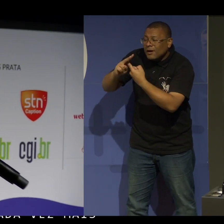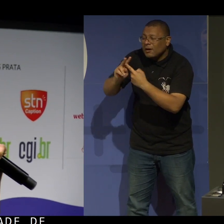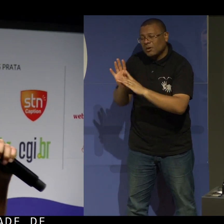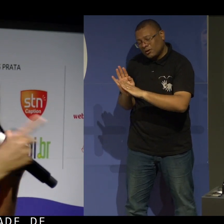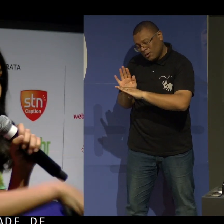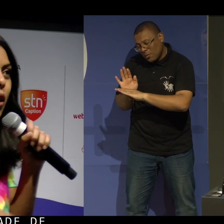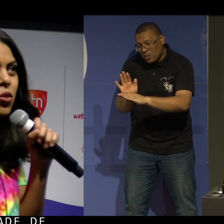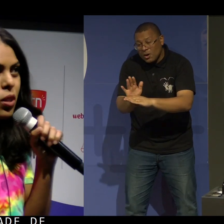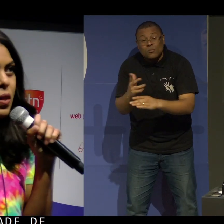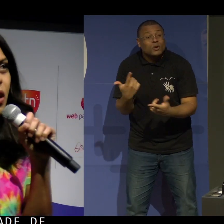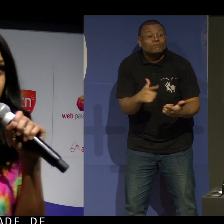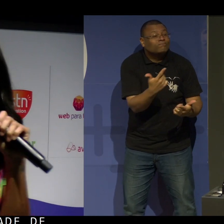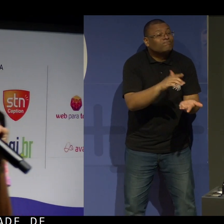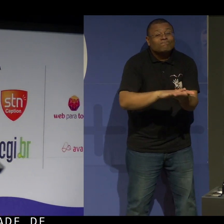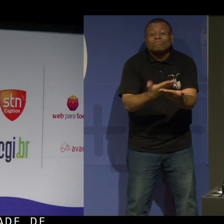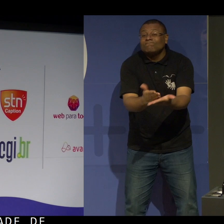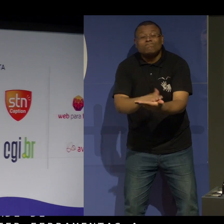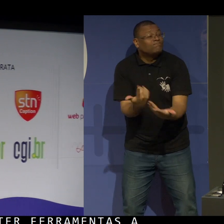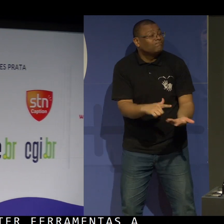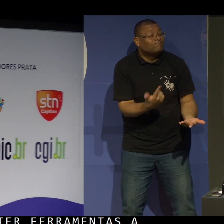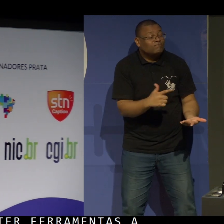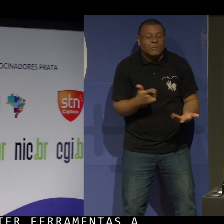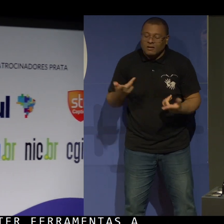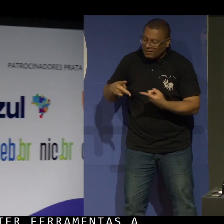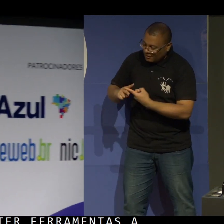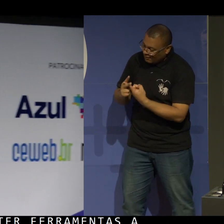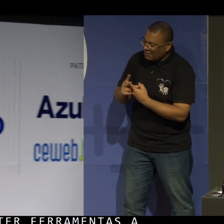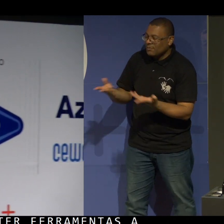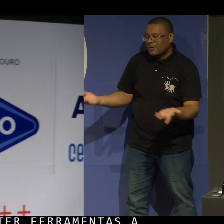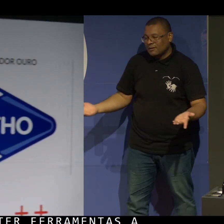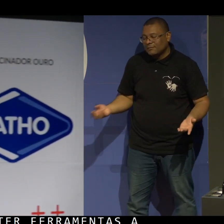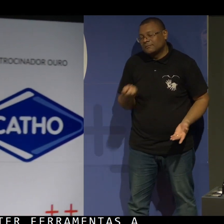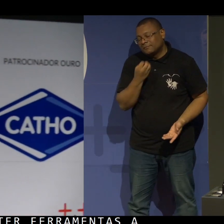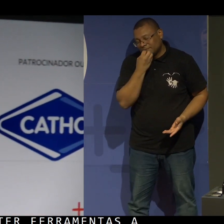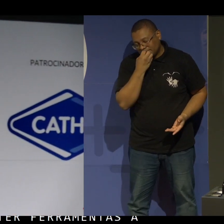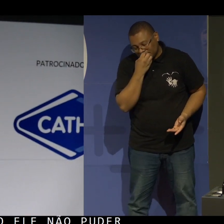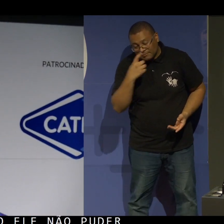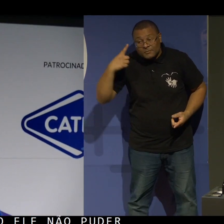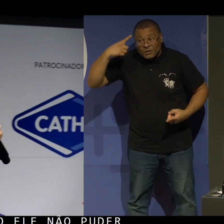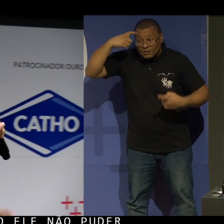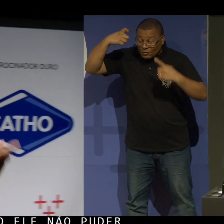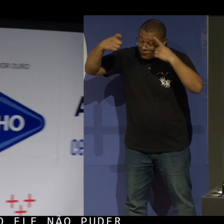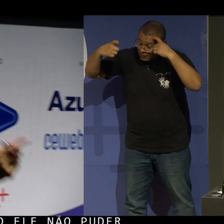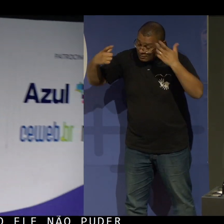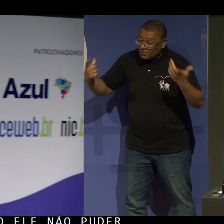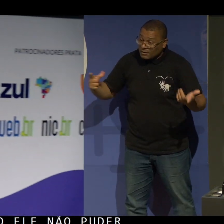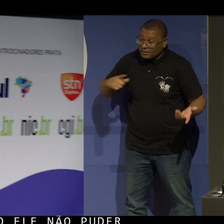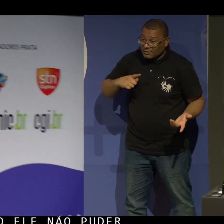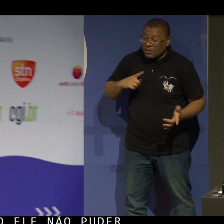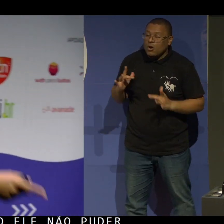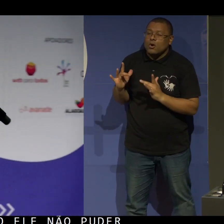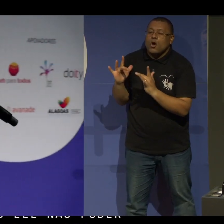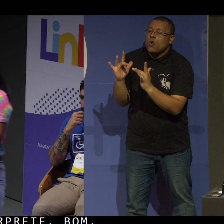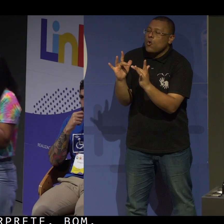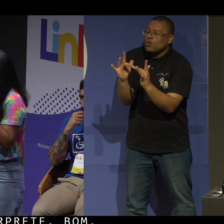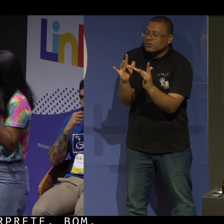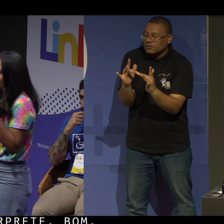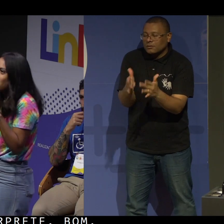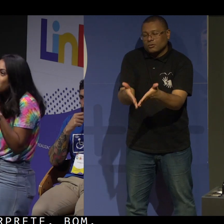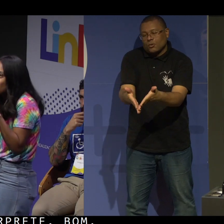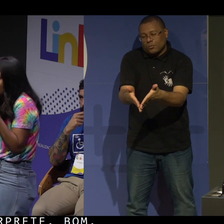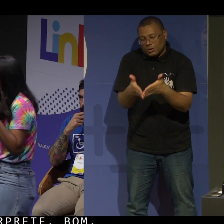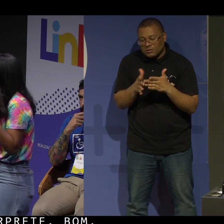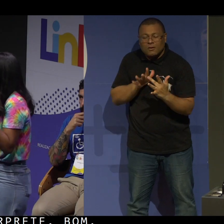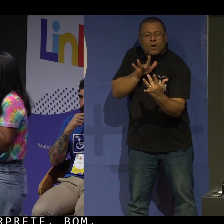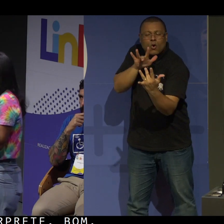quando ele não puder utilizar o intérprete. Bom, passamos pela inovação e hoje estamos na conexão. E é isso que eu estou pedindo.